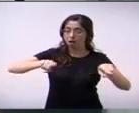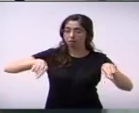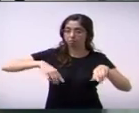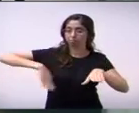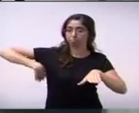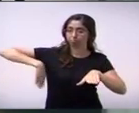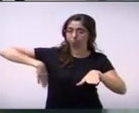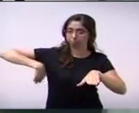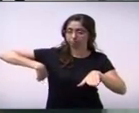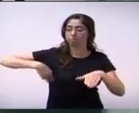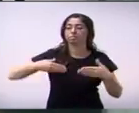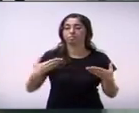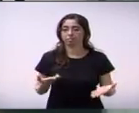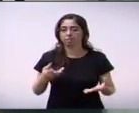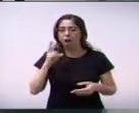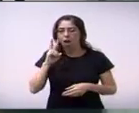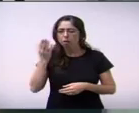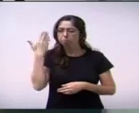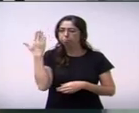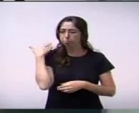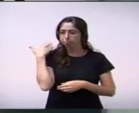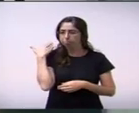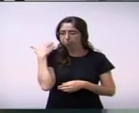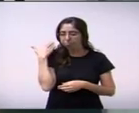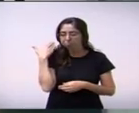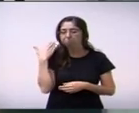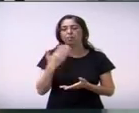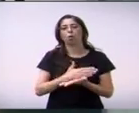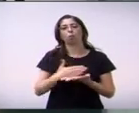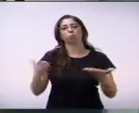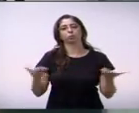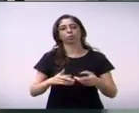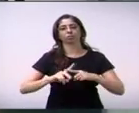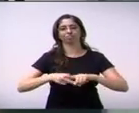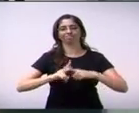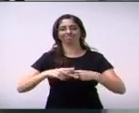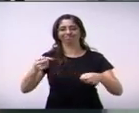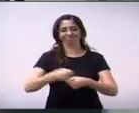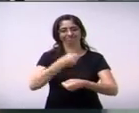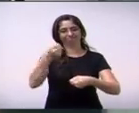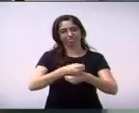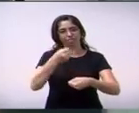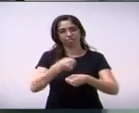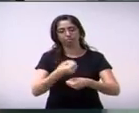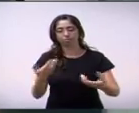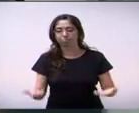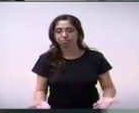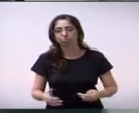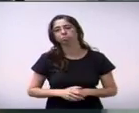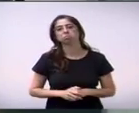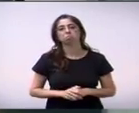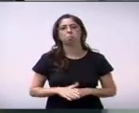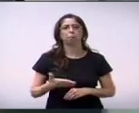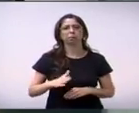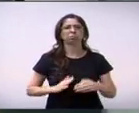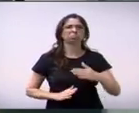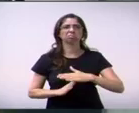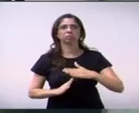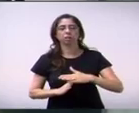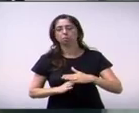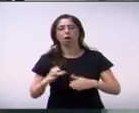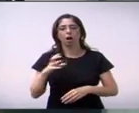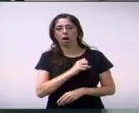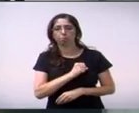colegas, enfim, iniciaram lá a manutenção e a reforma, e quem sabe dentro de pouco tempo a nossa